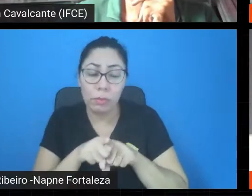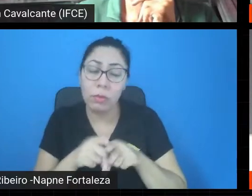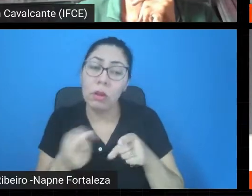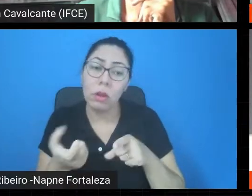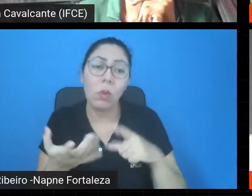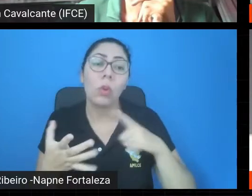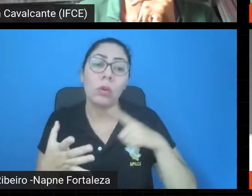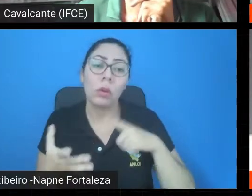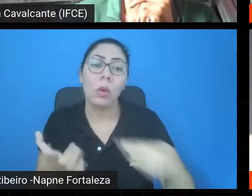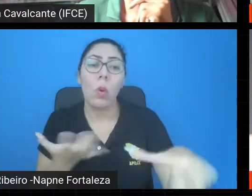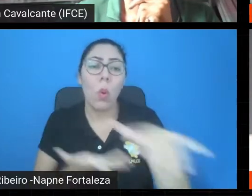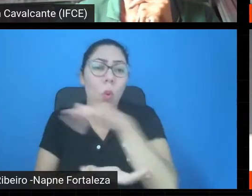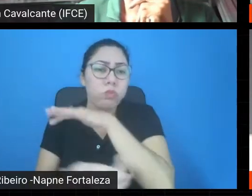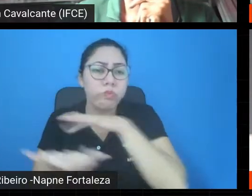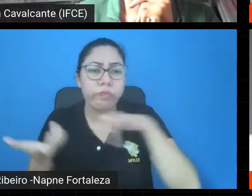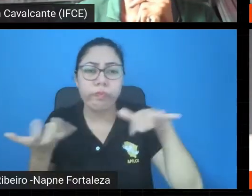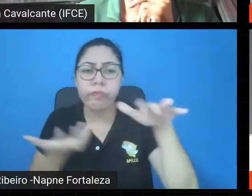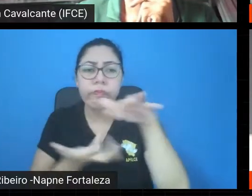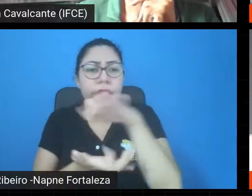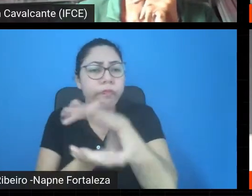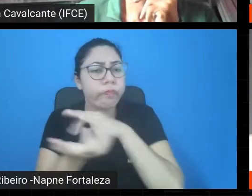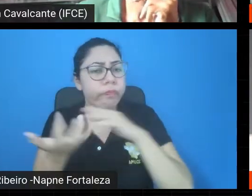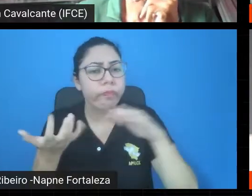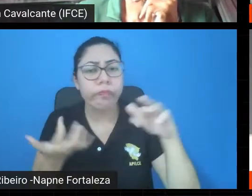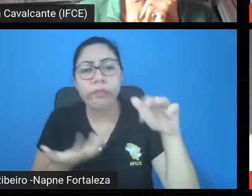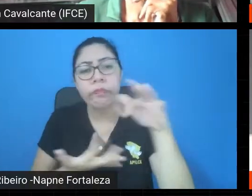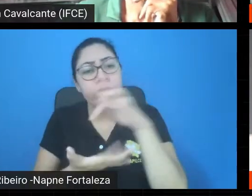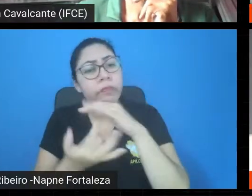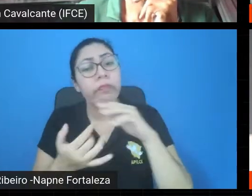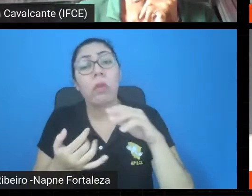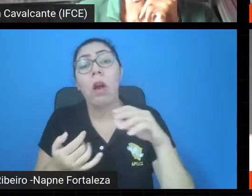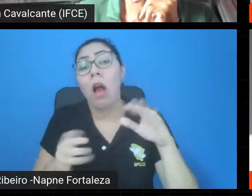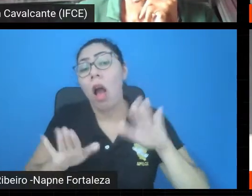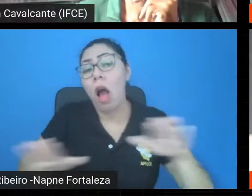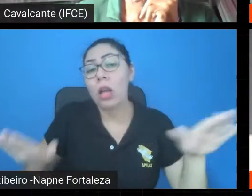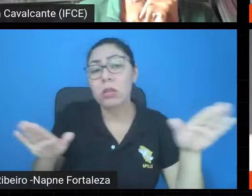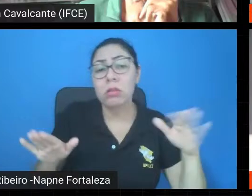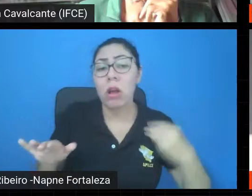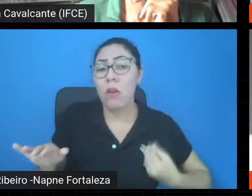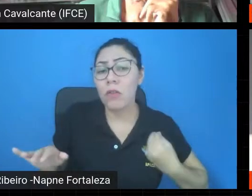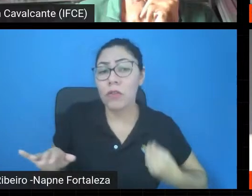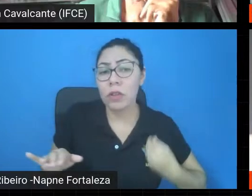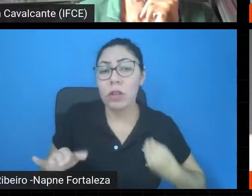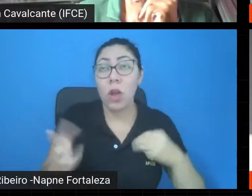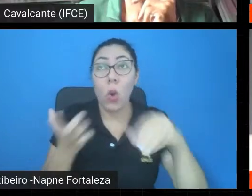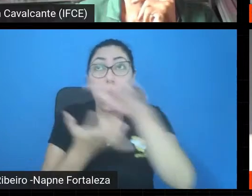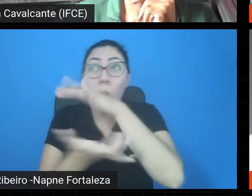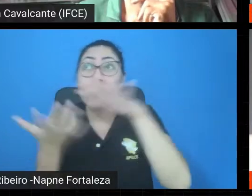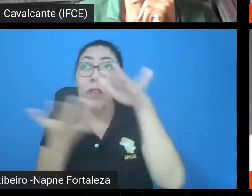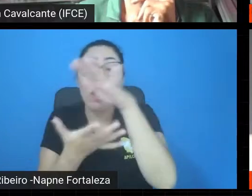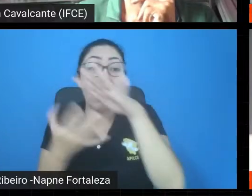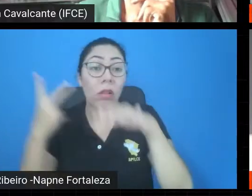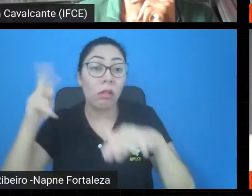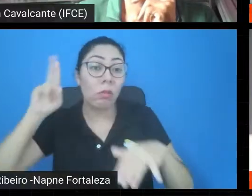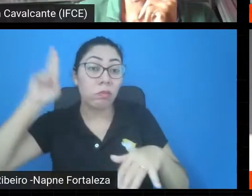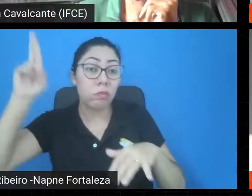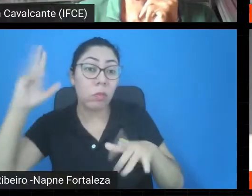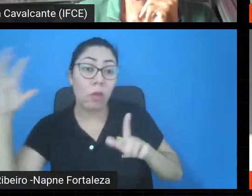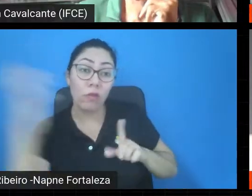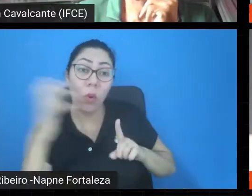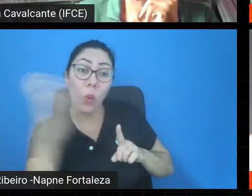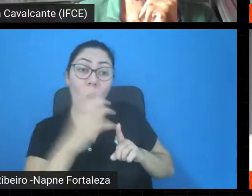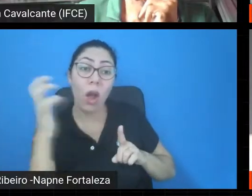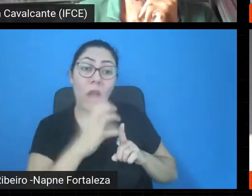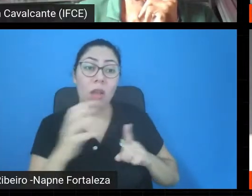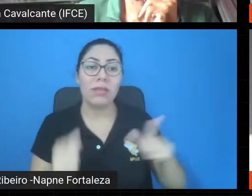importante, nós somos secundários, porque a vida depende muito do comportamento do universo. Nós não poderíamos estar num planeta, por